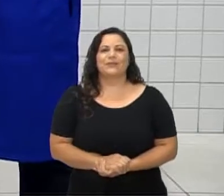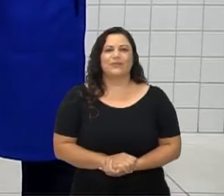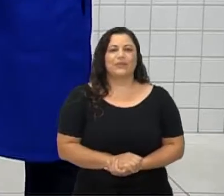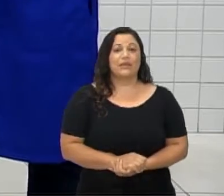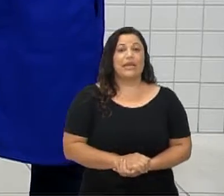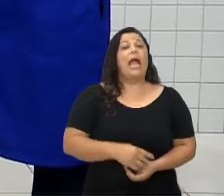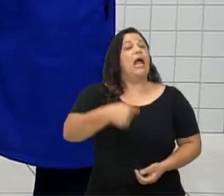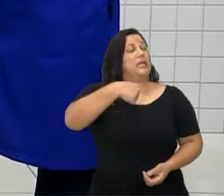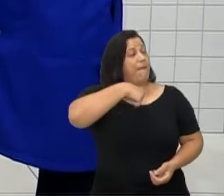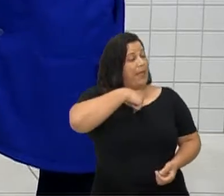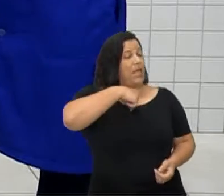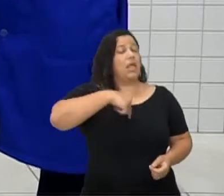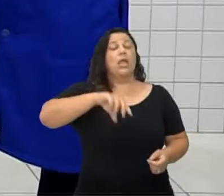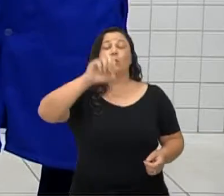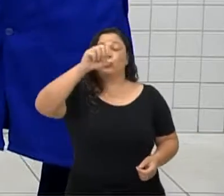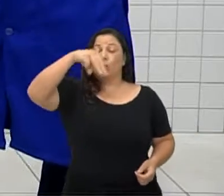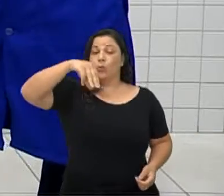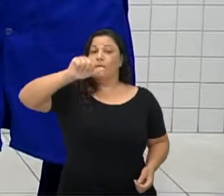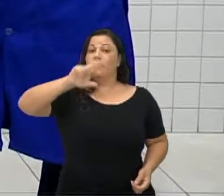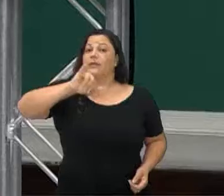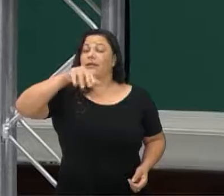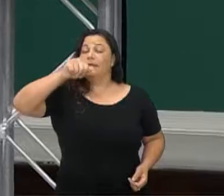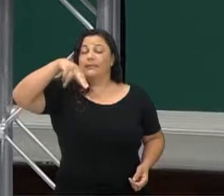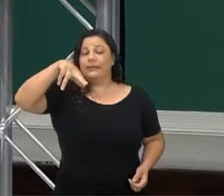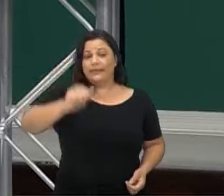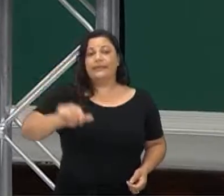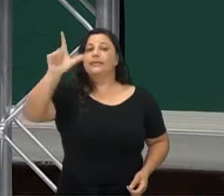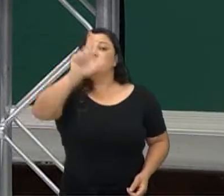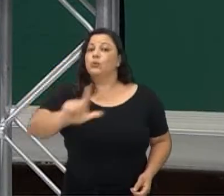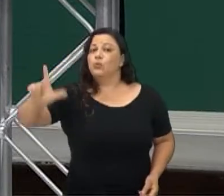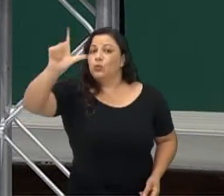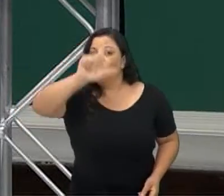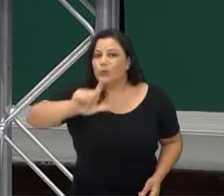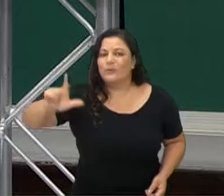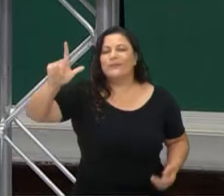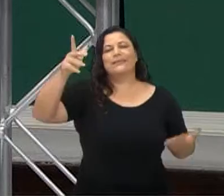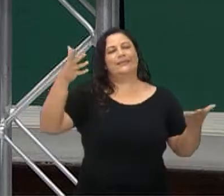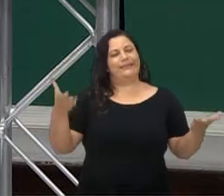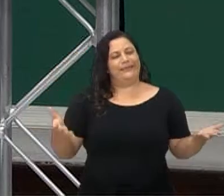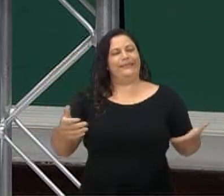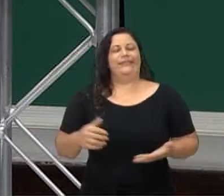Mariana, de Londrina, da Escola Nossa Senhora de Lourdes.